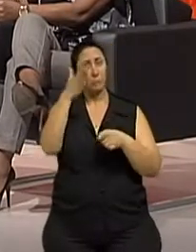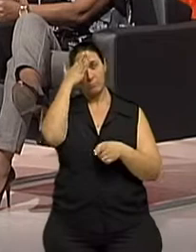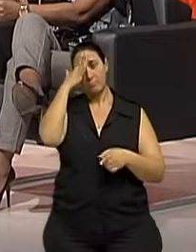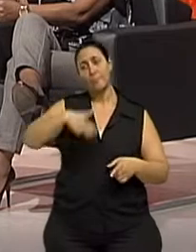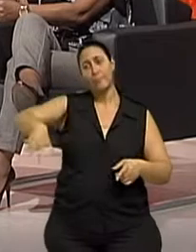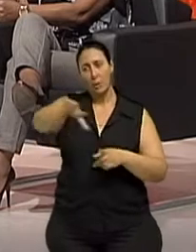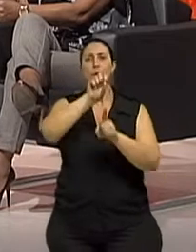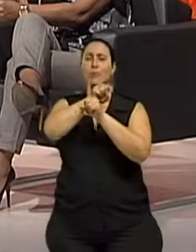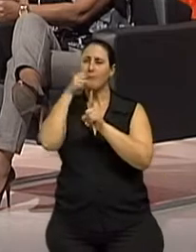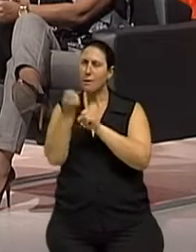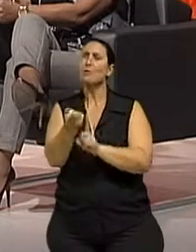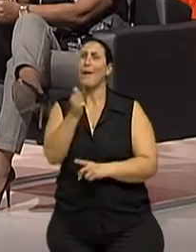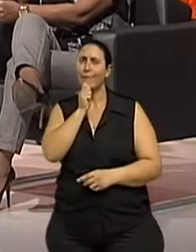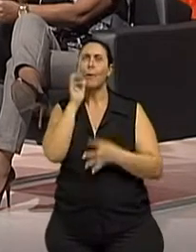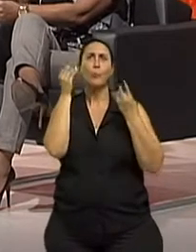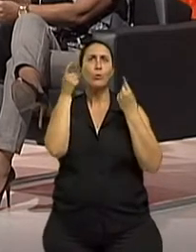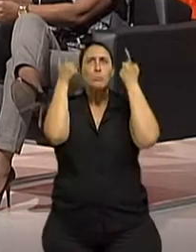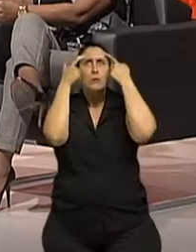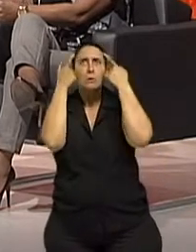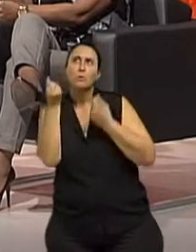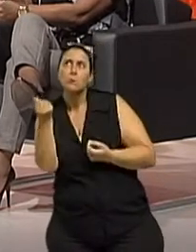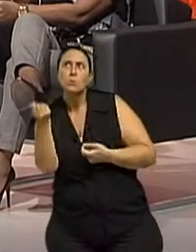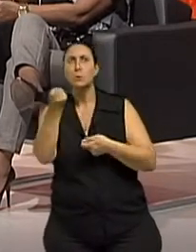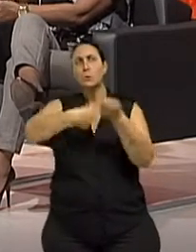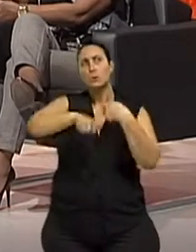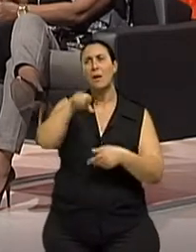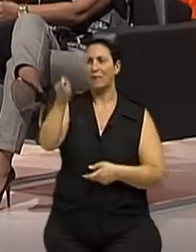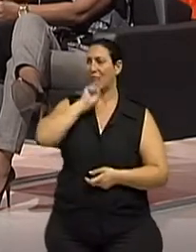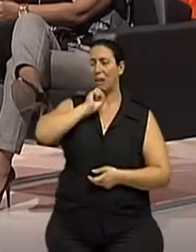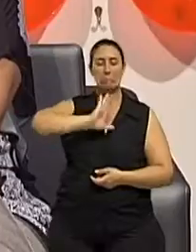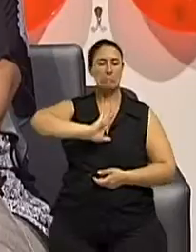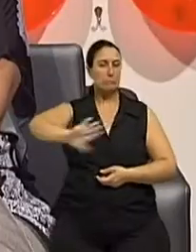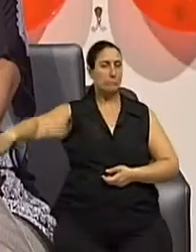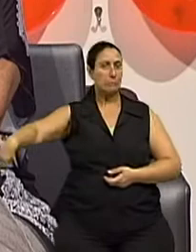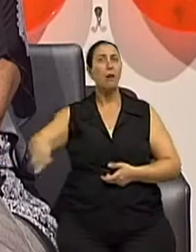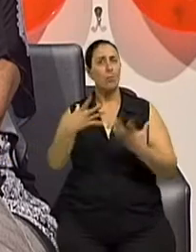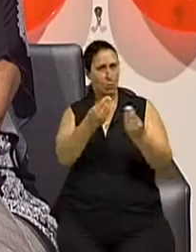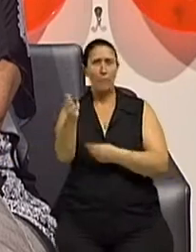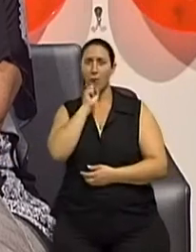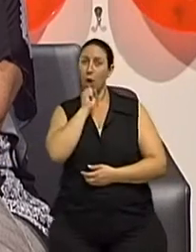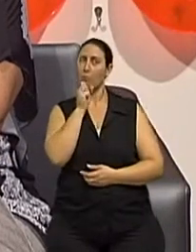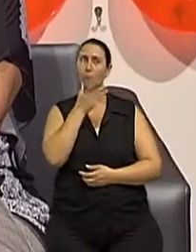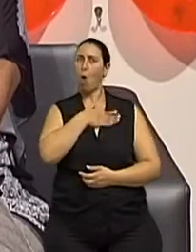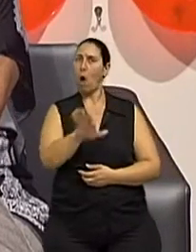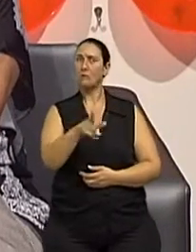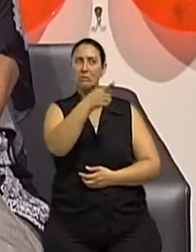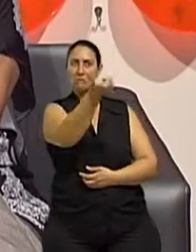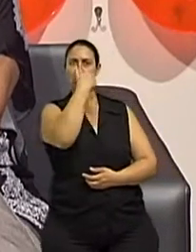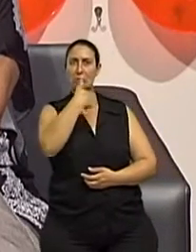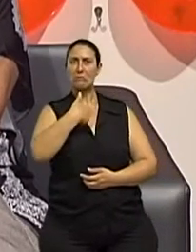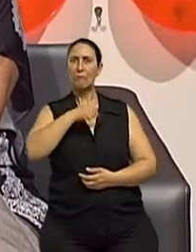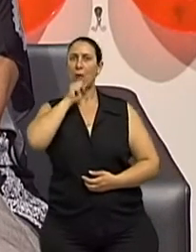consumista e materialista, né, velho é o descartável, velho, tanto que tem muitos velhos que não gostam do termo velho. Gostam de